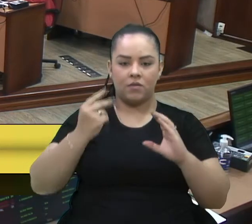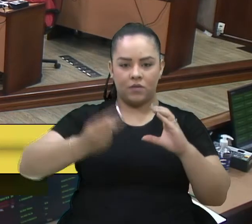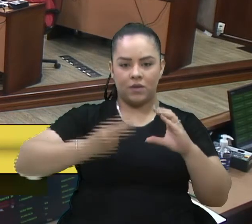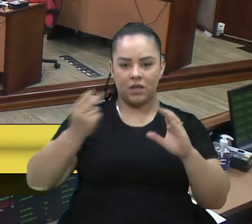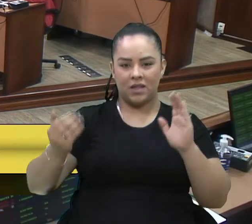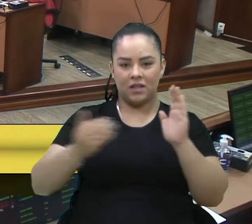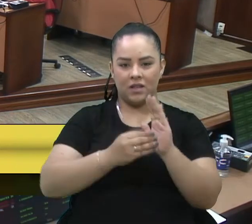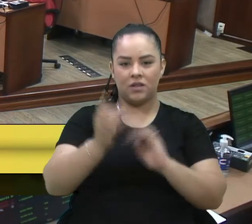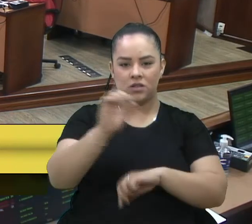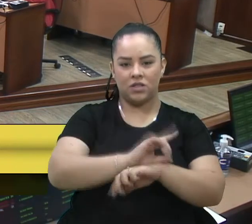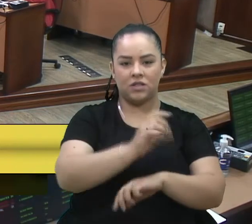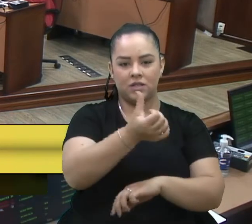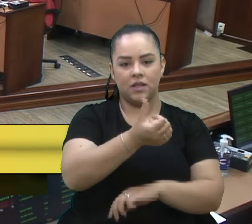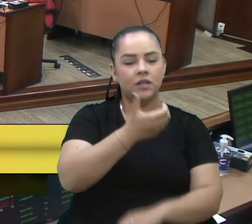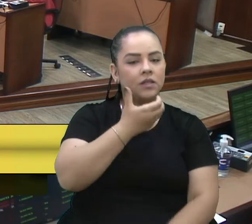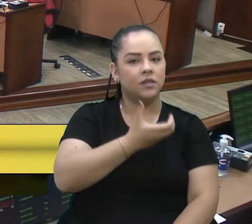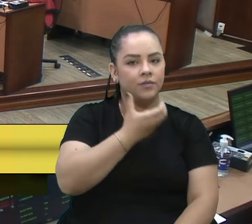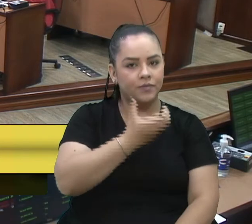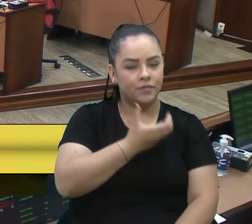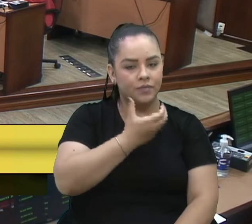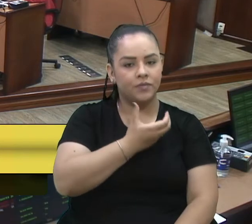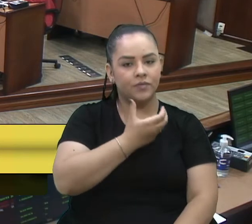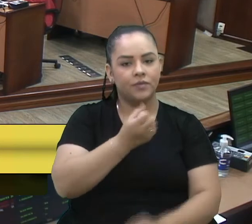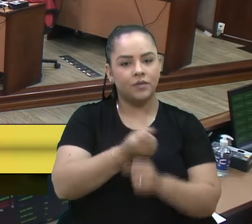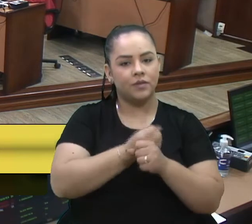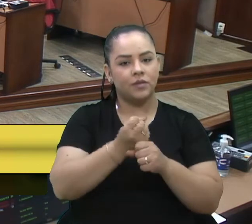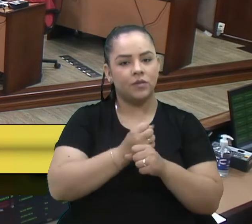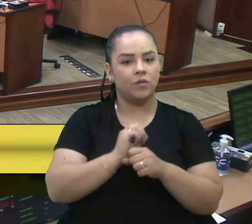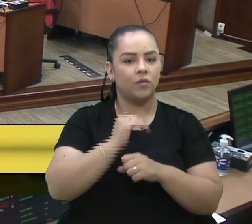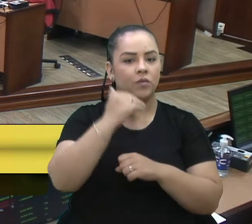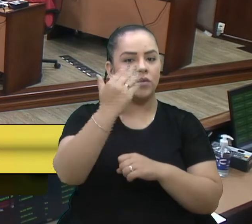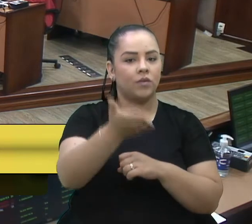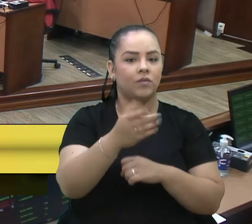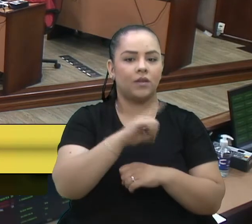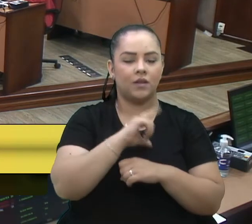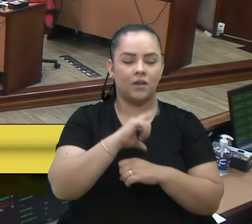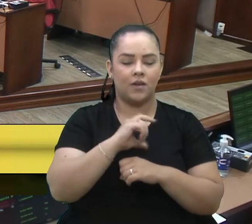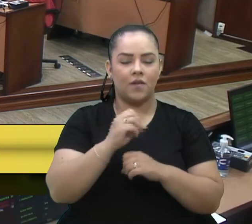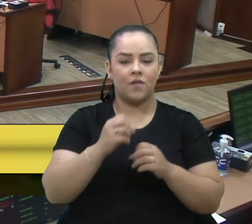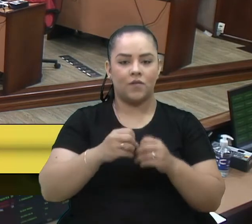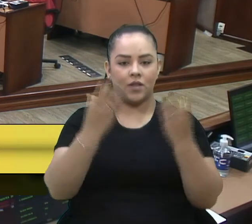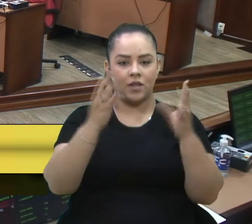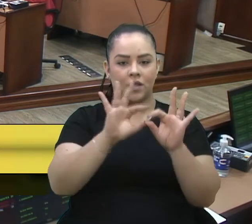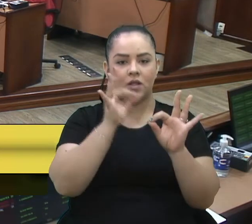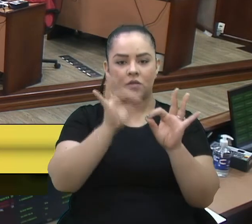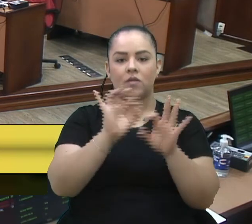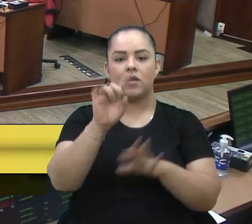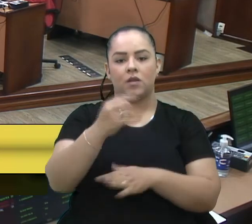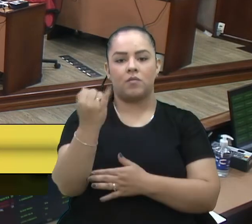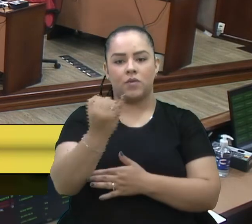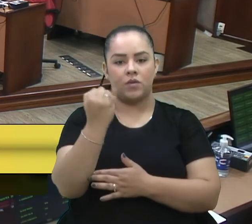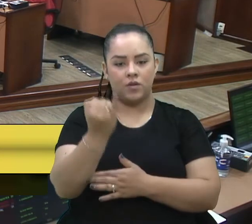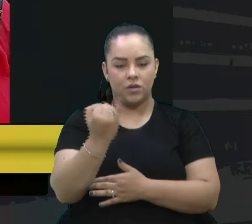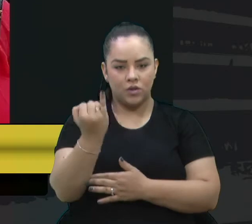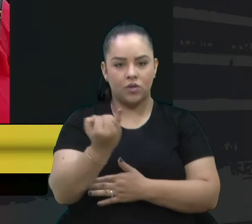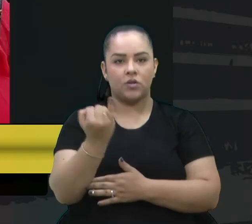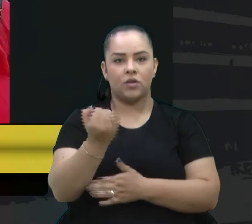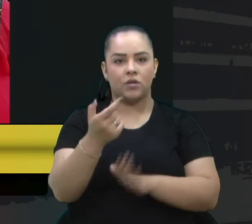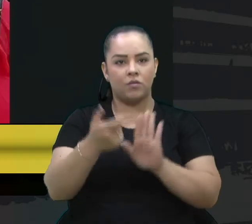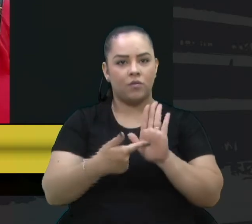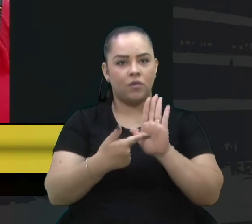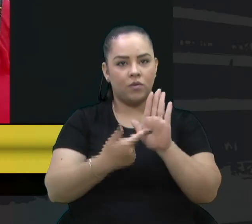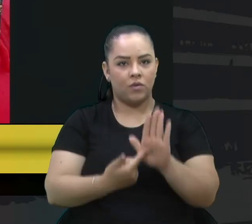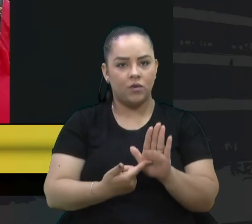6 de dezembro e no ano que vem vai estar, inclusive, na Festa da Uva. Então, acho que é uma importante contribuição da casa, um registro que fica